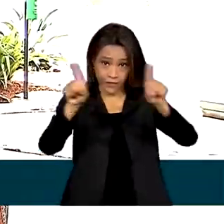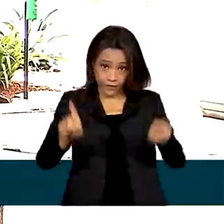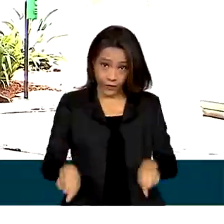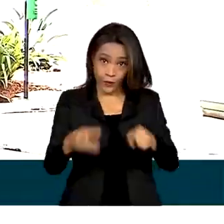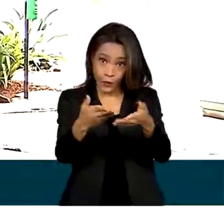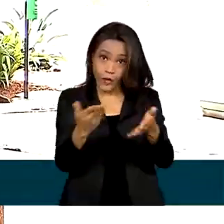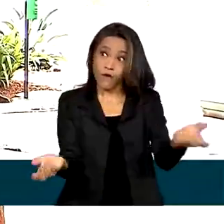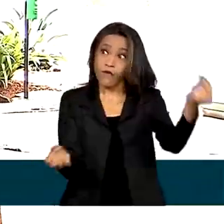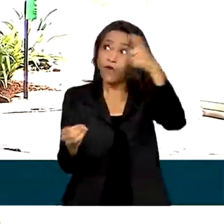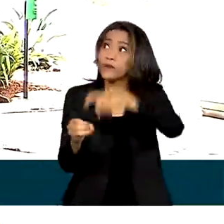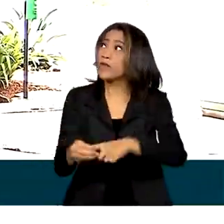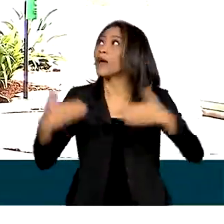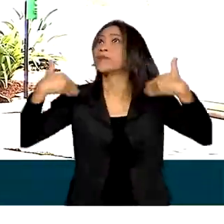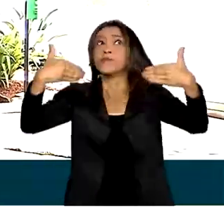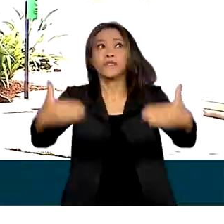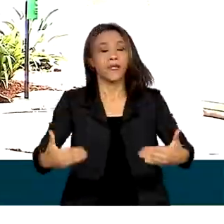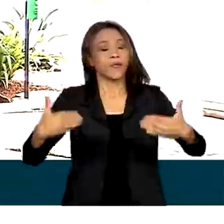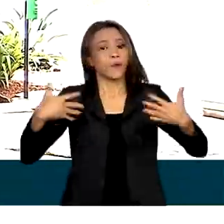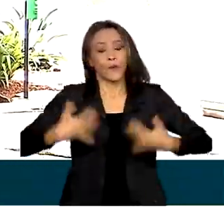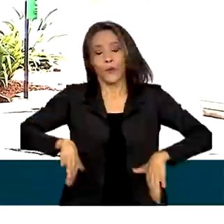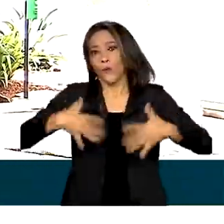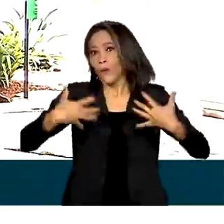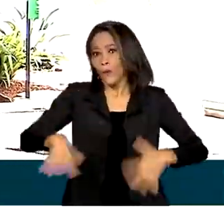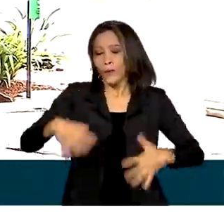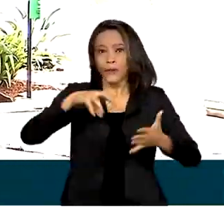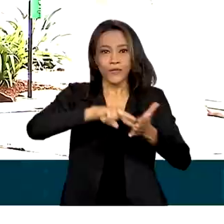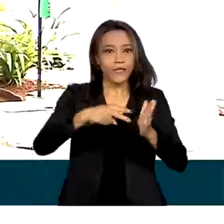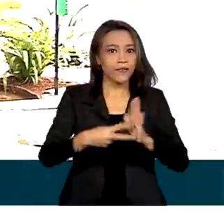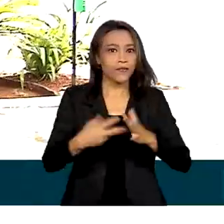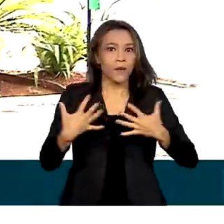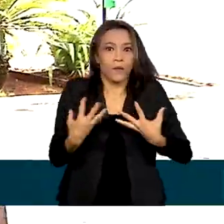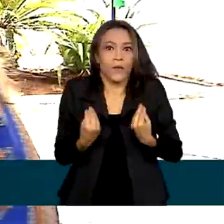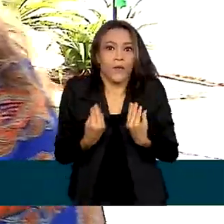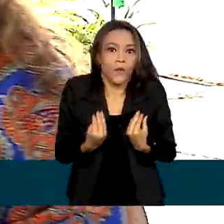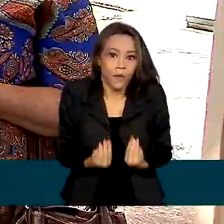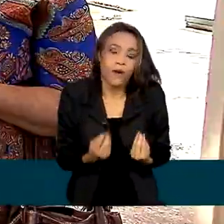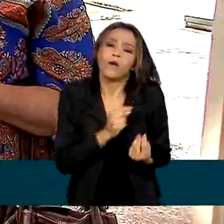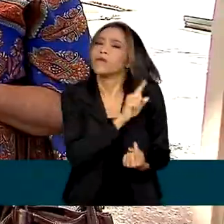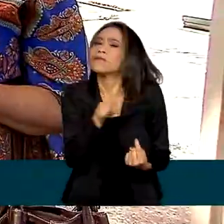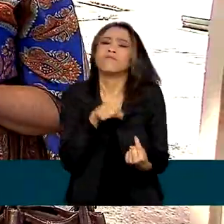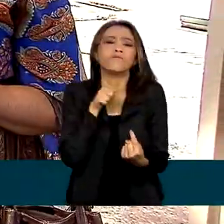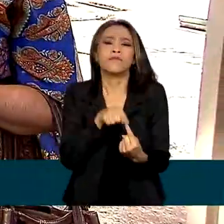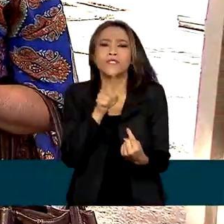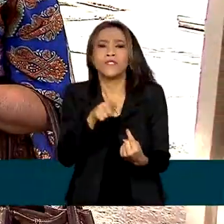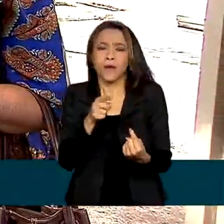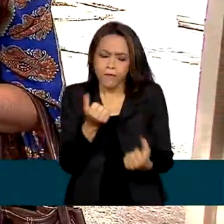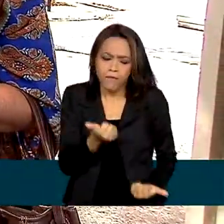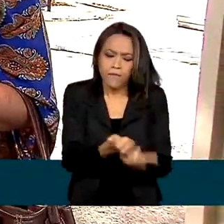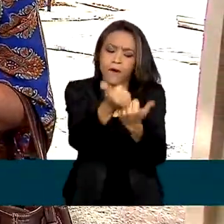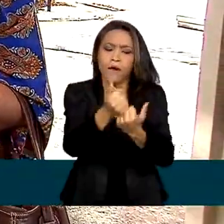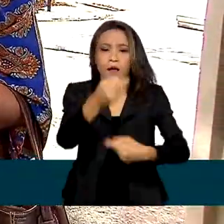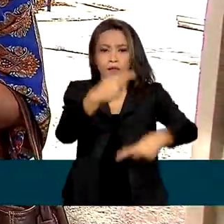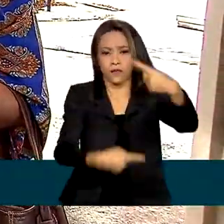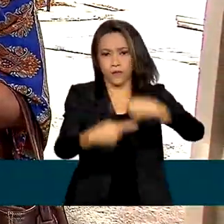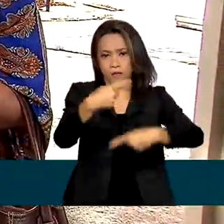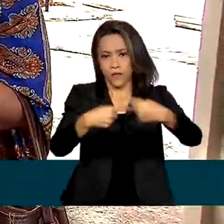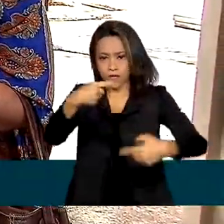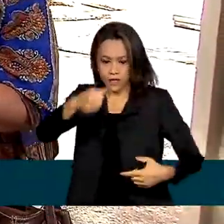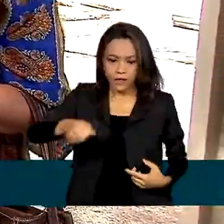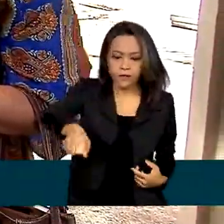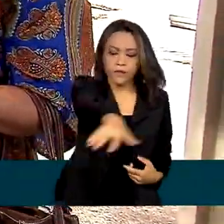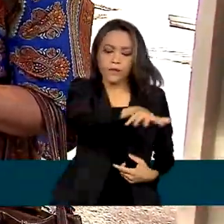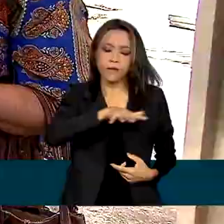casa representa muito, principalmente para o fortalecimento de políticas e ações em uma área